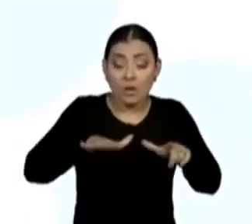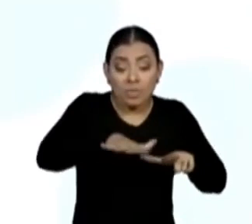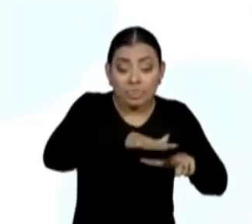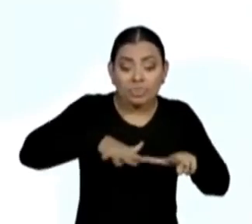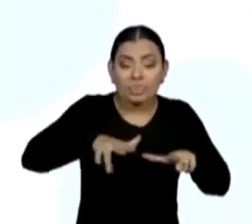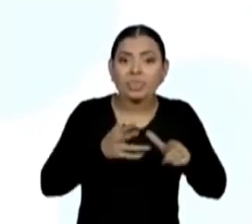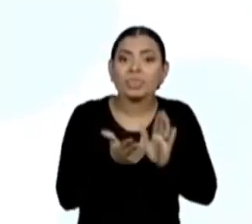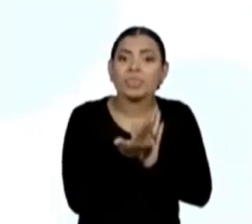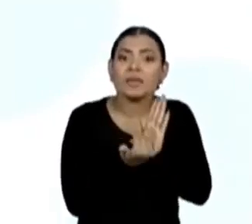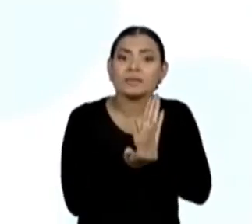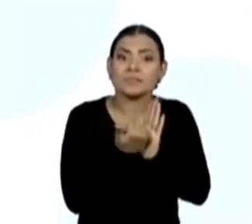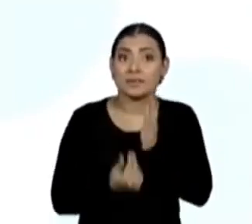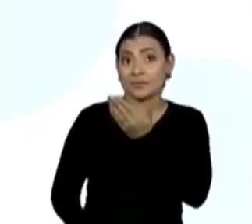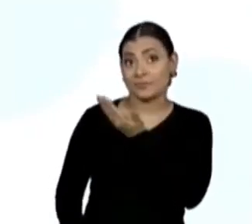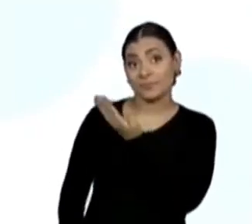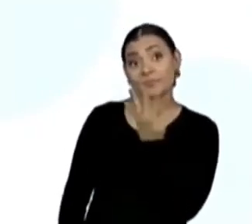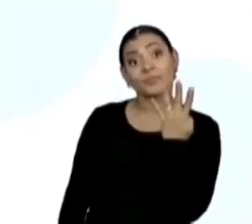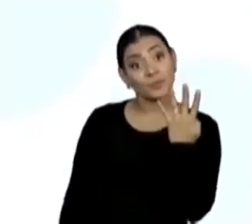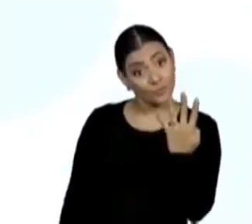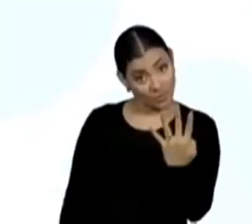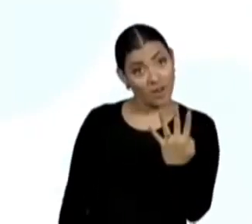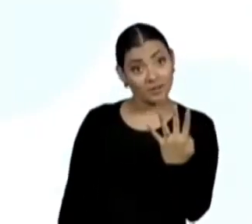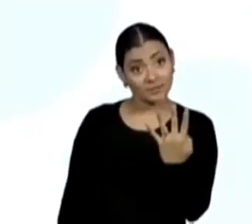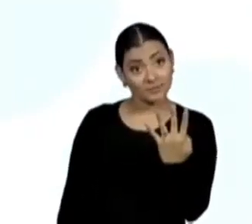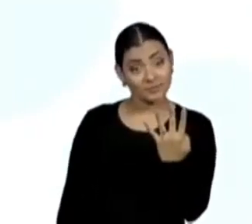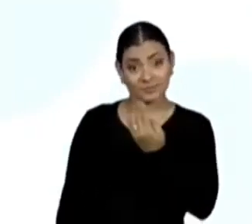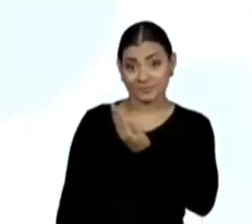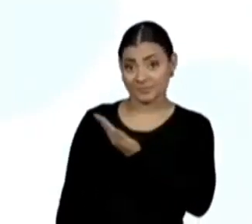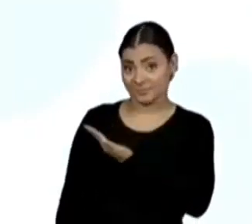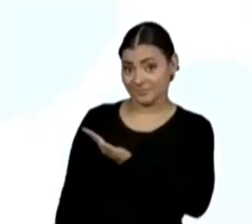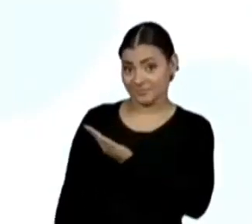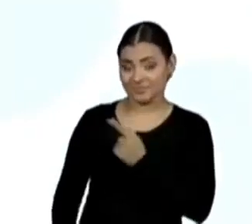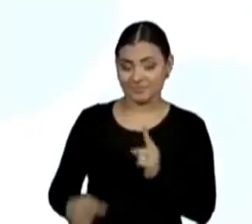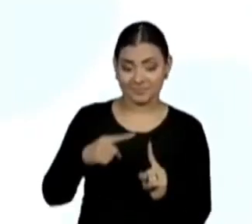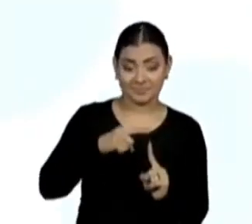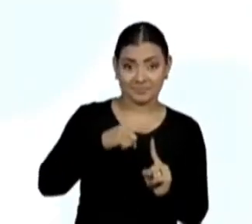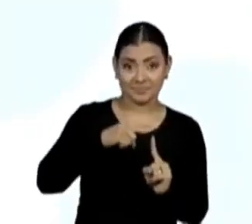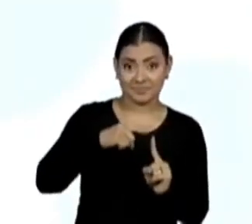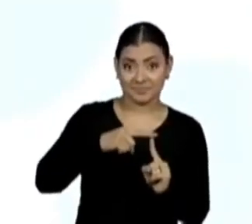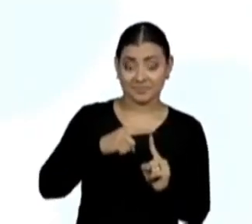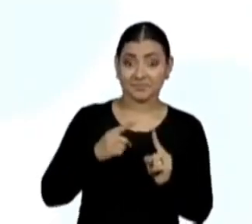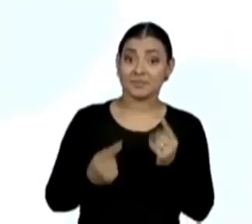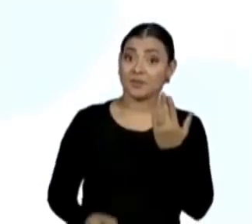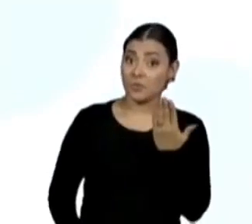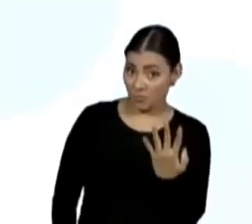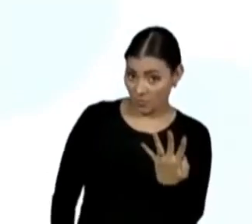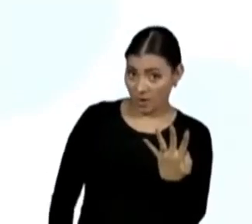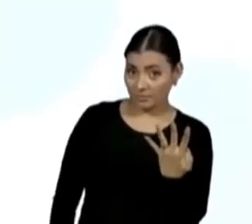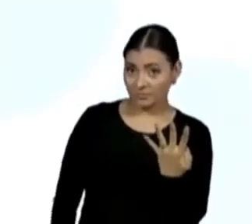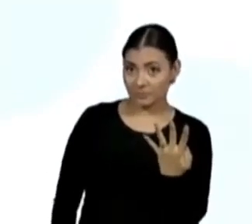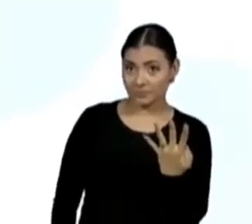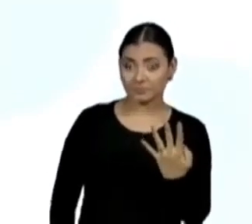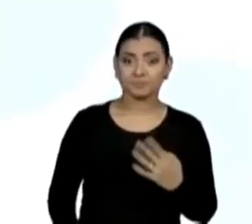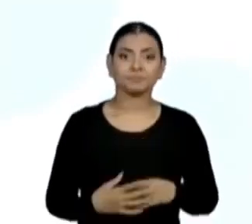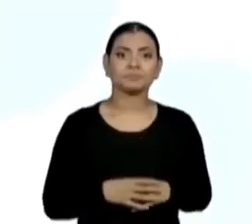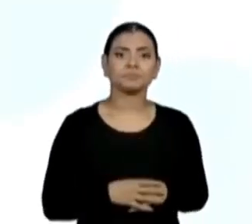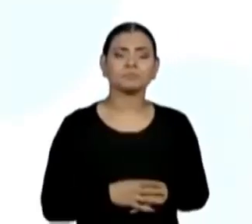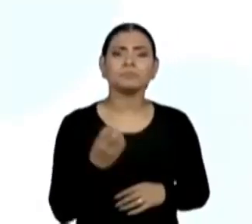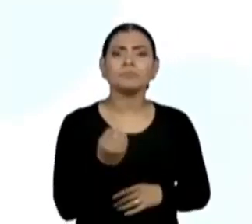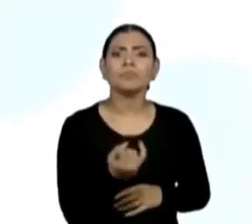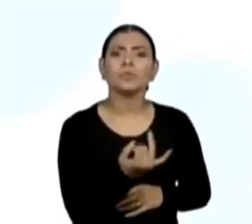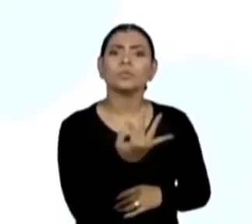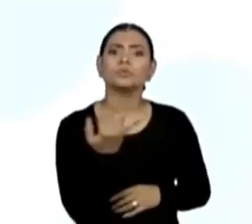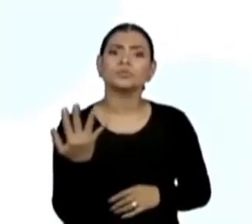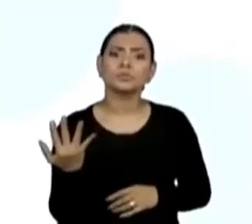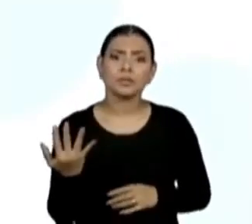quatro vértices. Ainda são quatro vértices, registrei aqui. E o número de